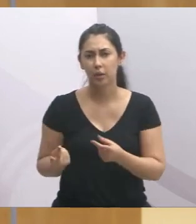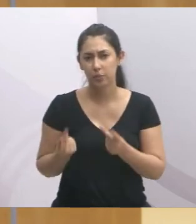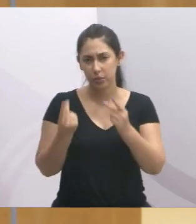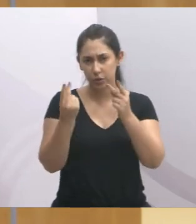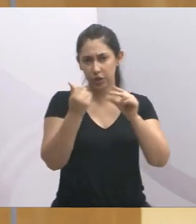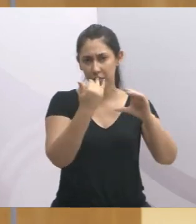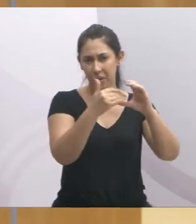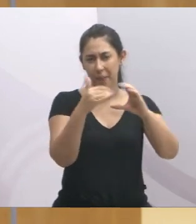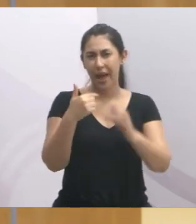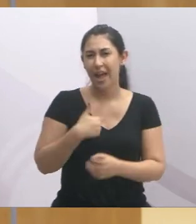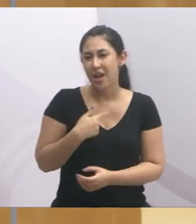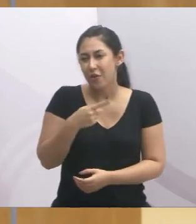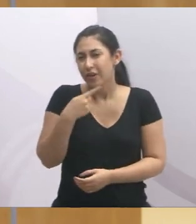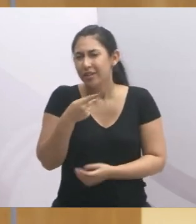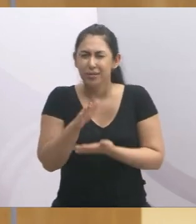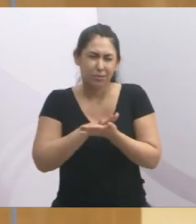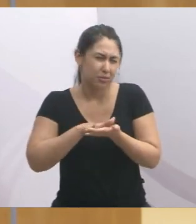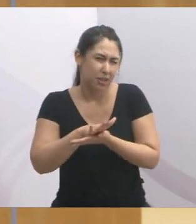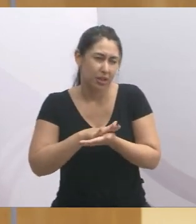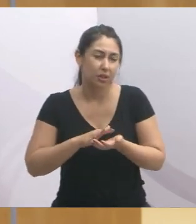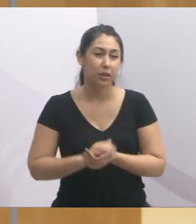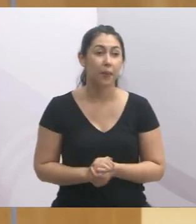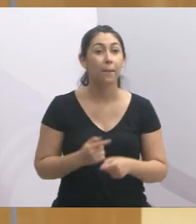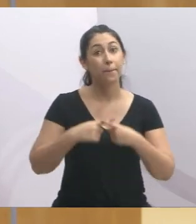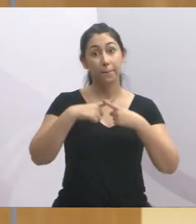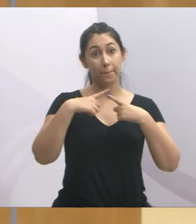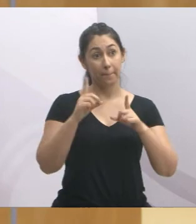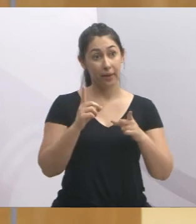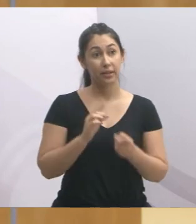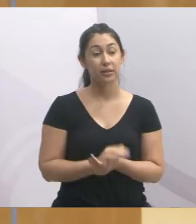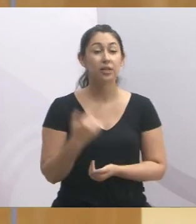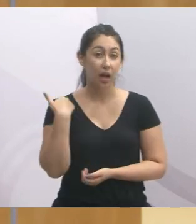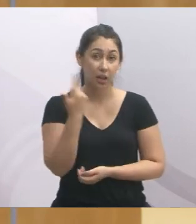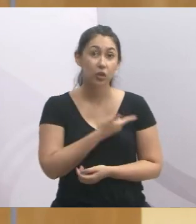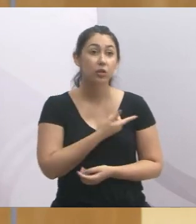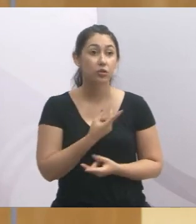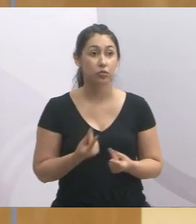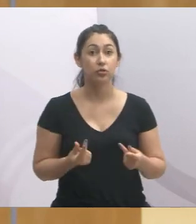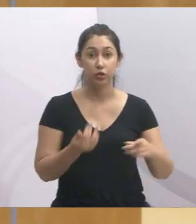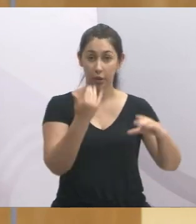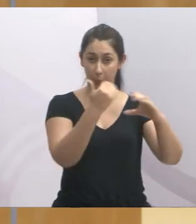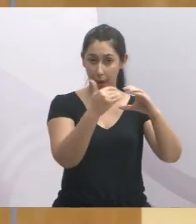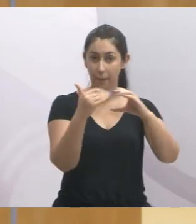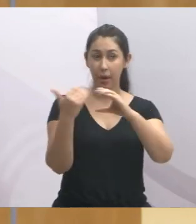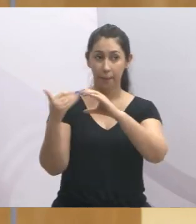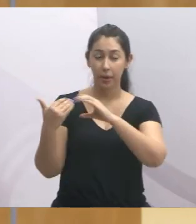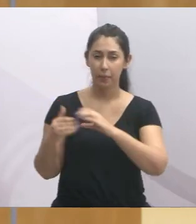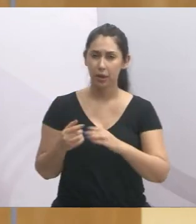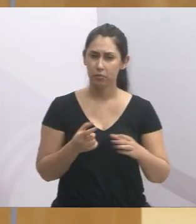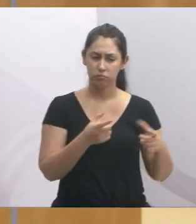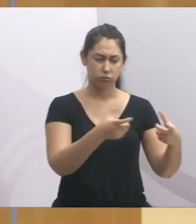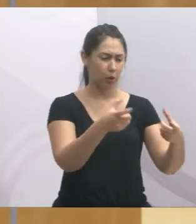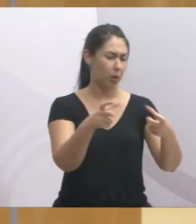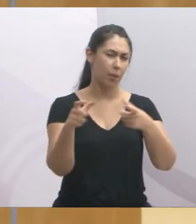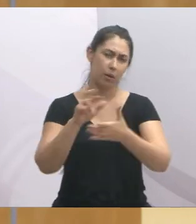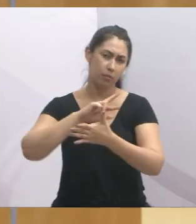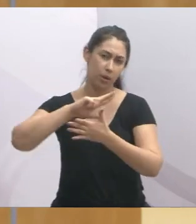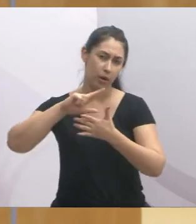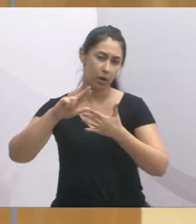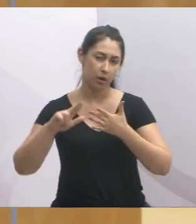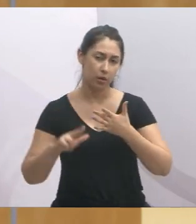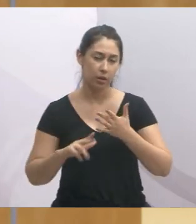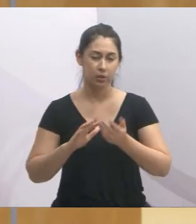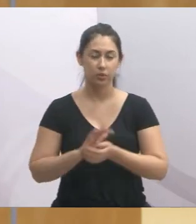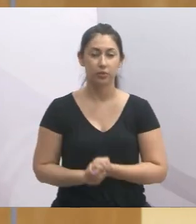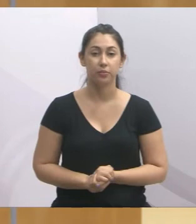quis falar na hora das emendas em positiva, mas as nossas emendas em positiva a gente designou para vários locais da nossa cidade